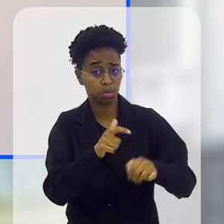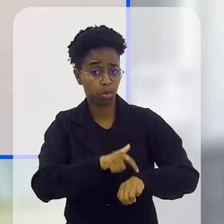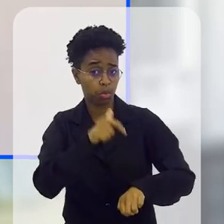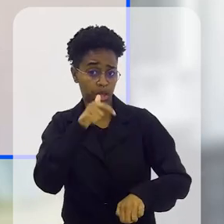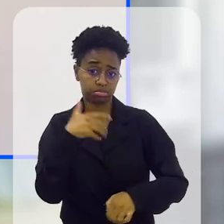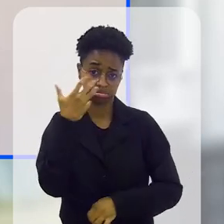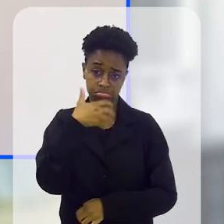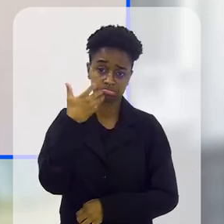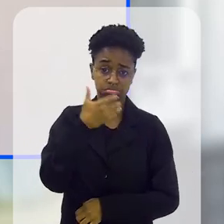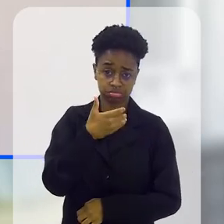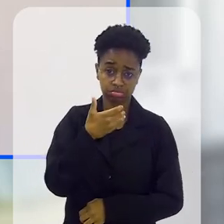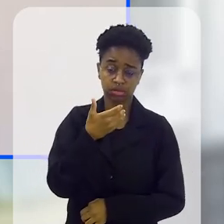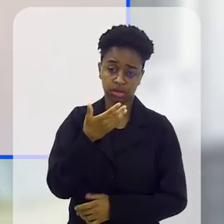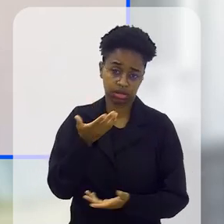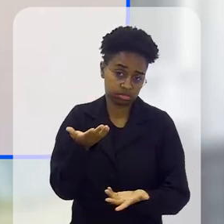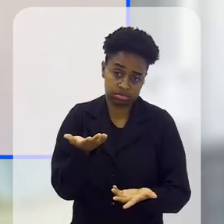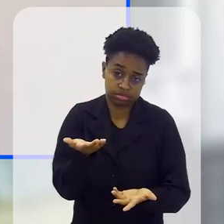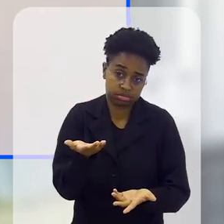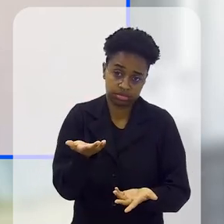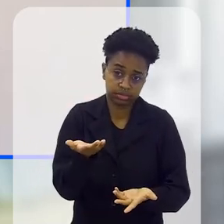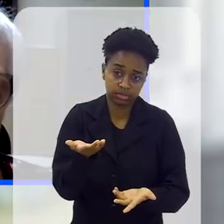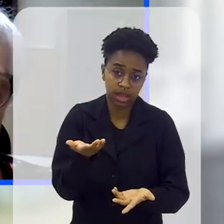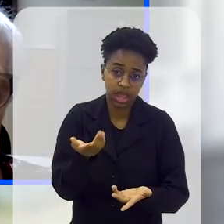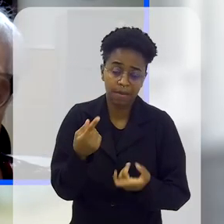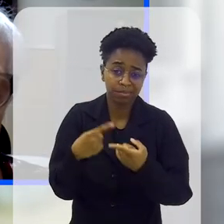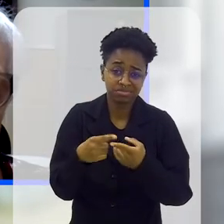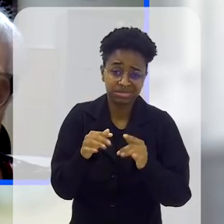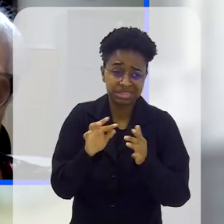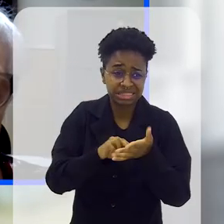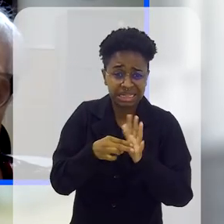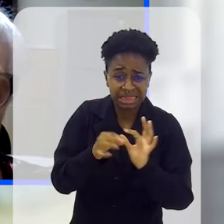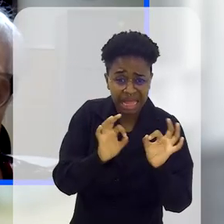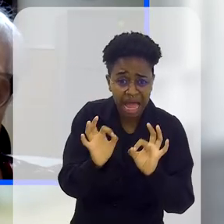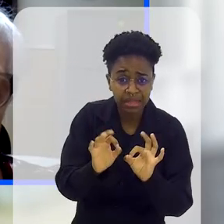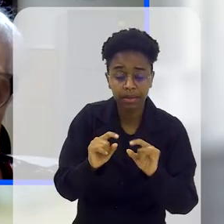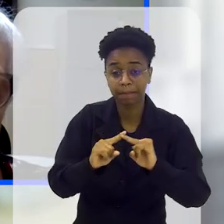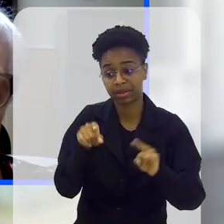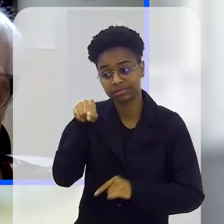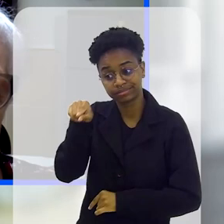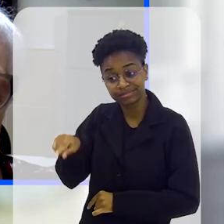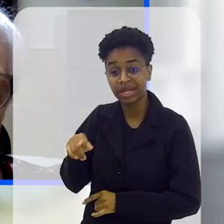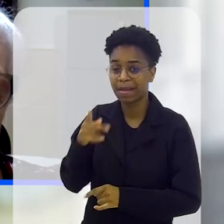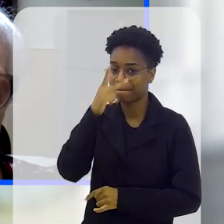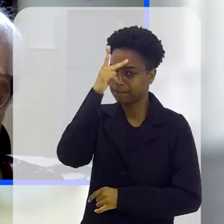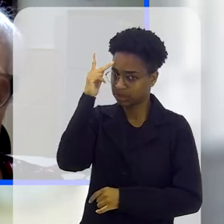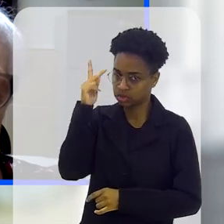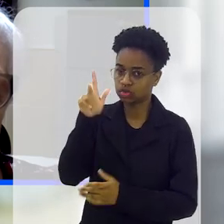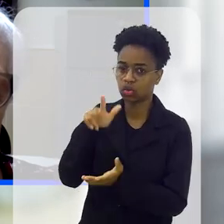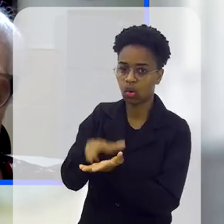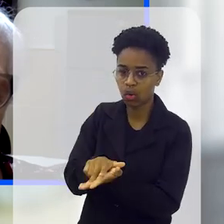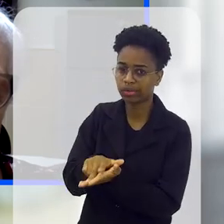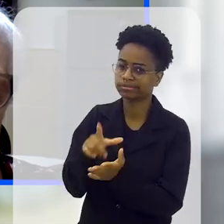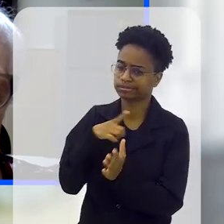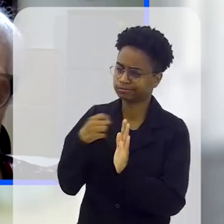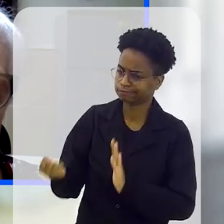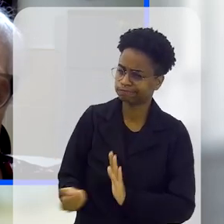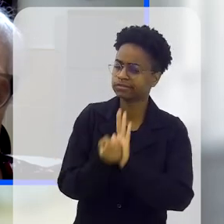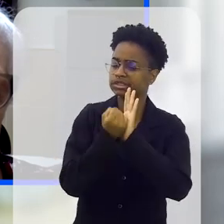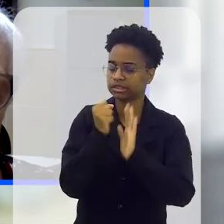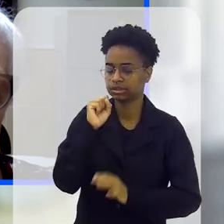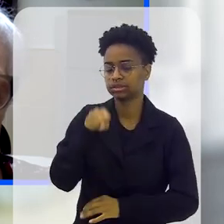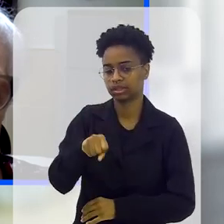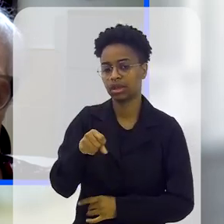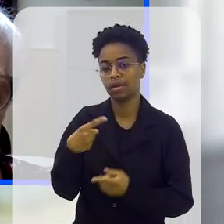oferecer meia hora de música para uma pessoa, não representa nada, mas para aquela pessoa que está ali, tem um impacto